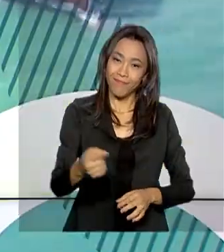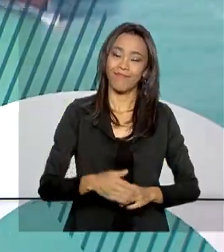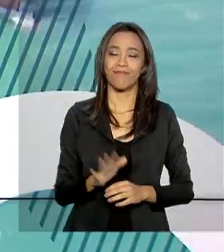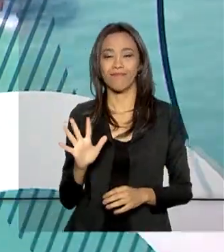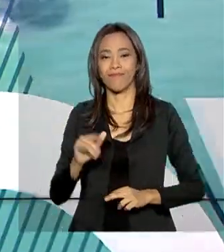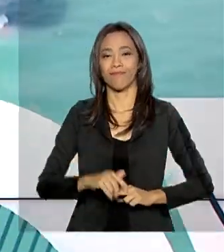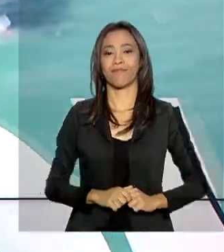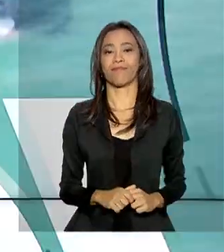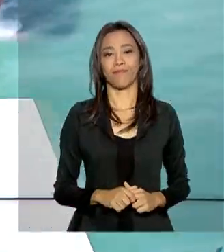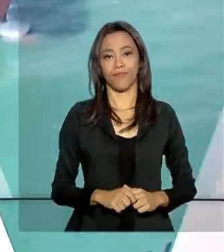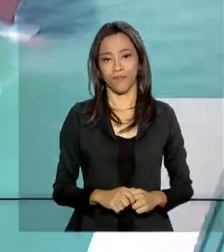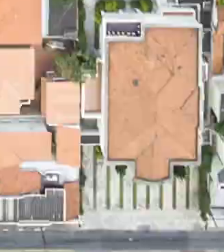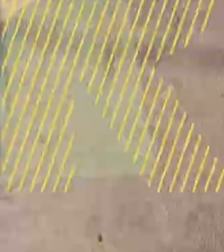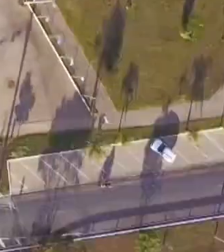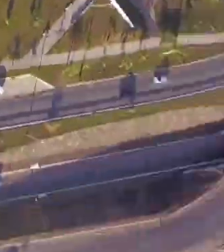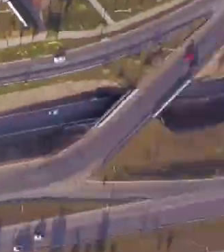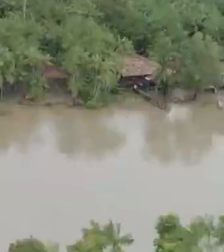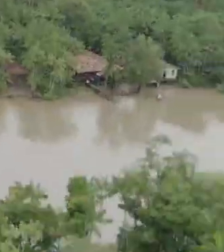Até lá!